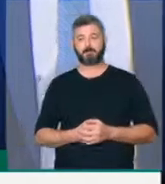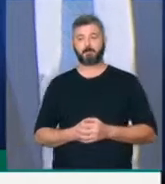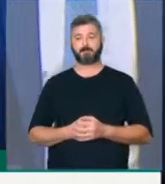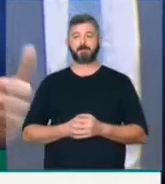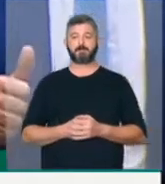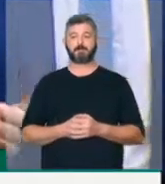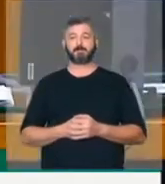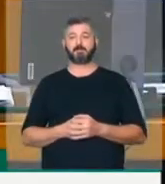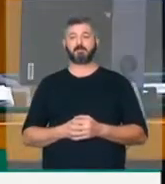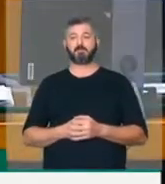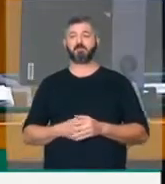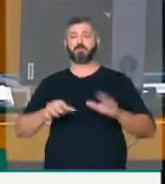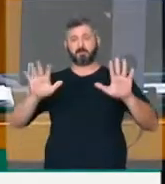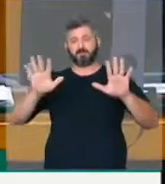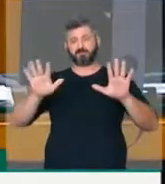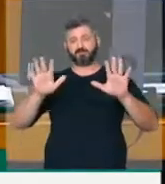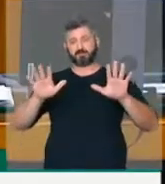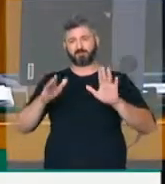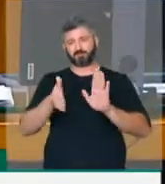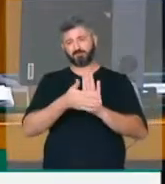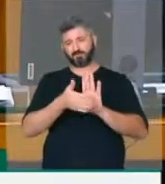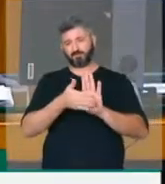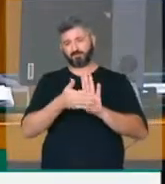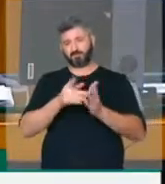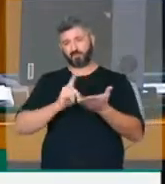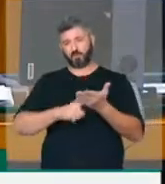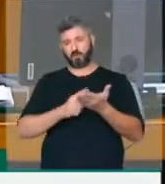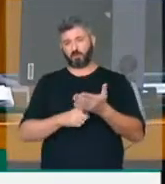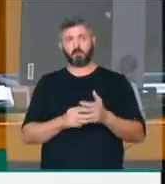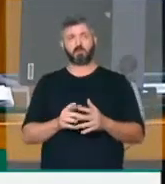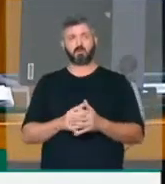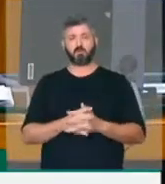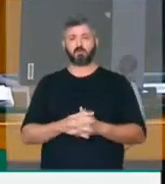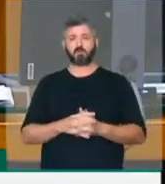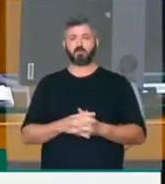Eu quero fazer uma proposta de acordo aqui.